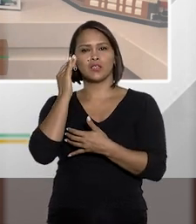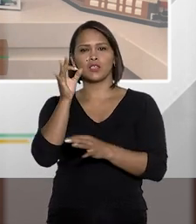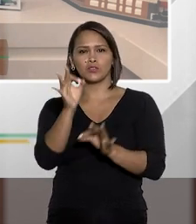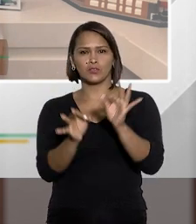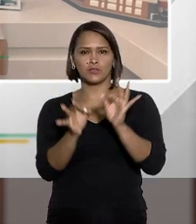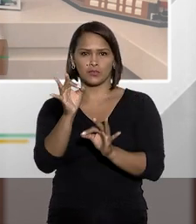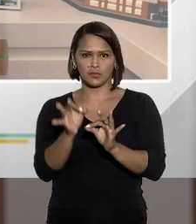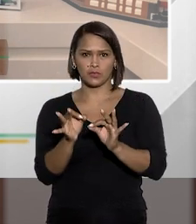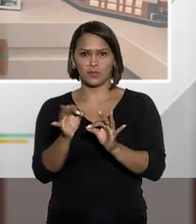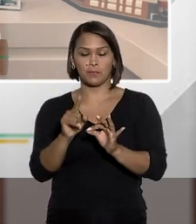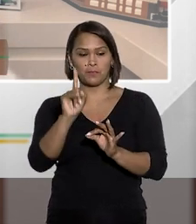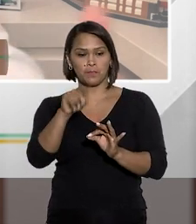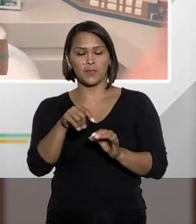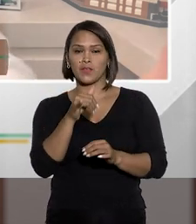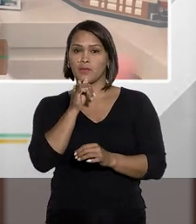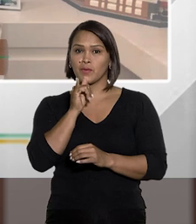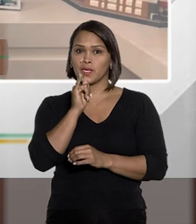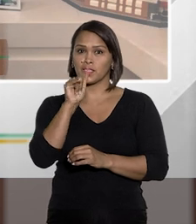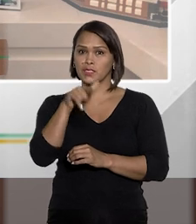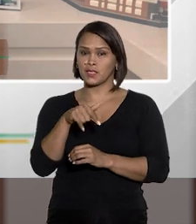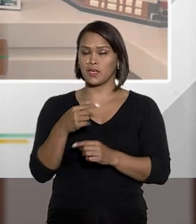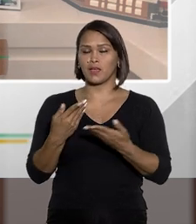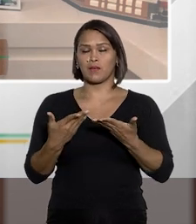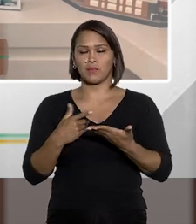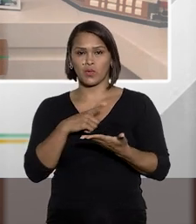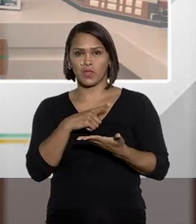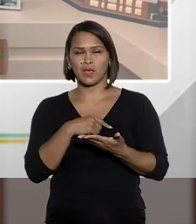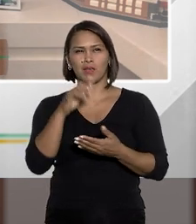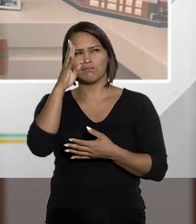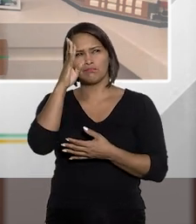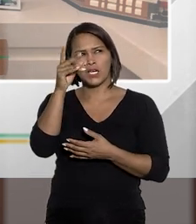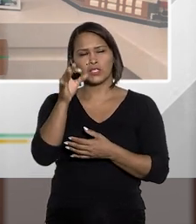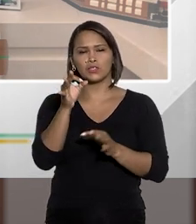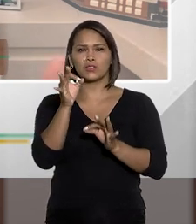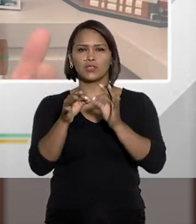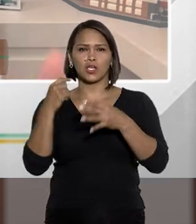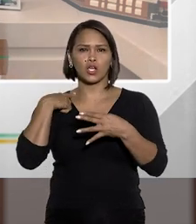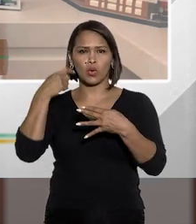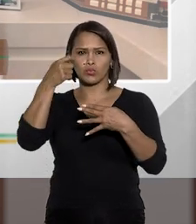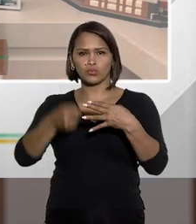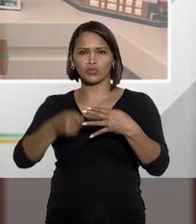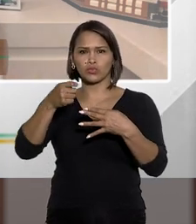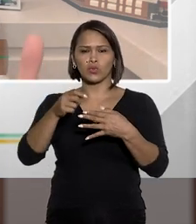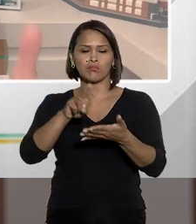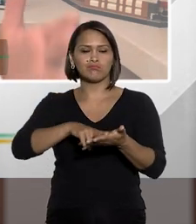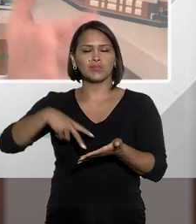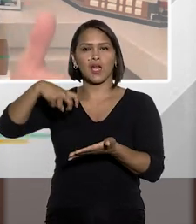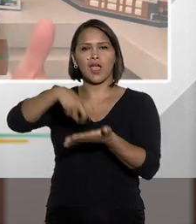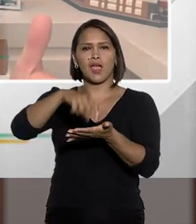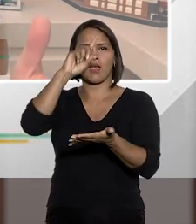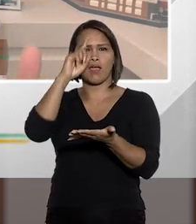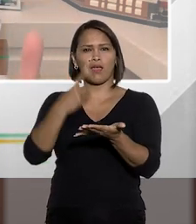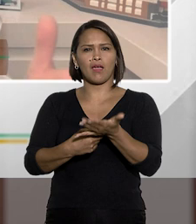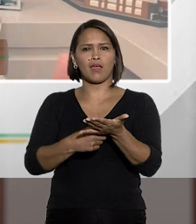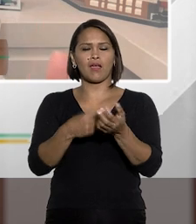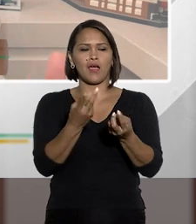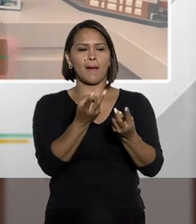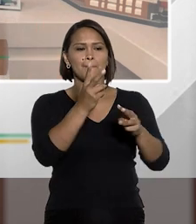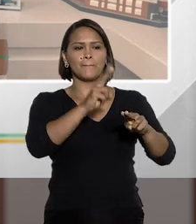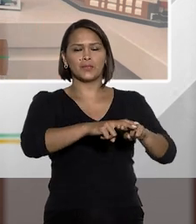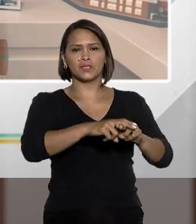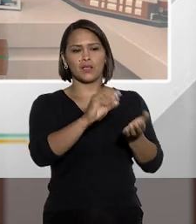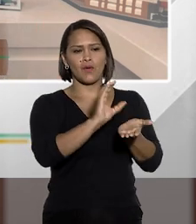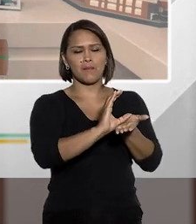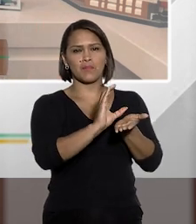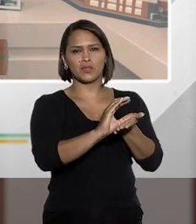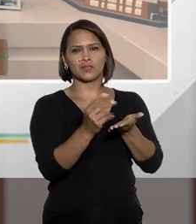a interpretação jurídica. Então, para dar um exemplo, Tiago, imagine você que um juiz decrete a prisão